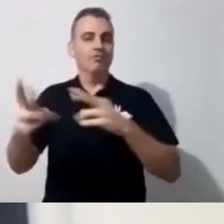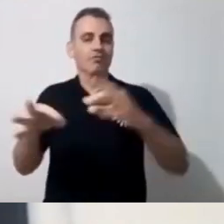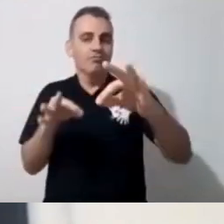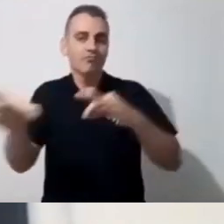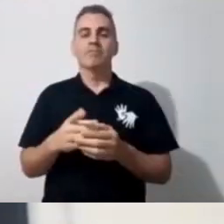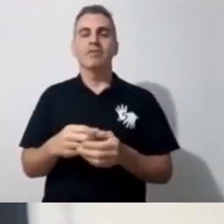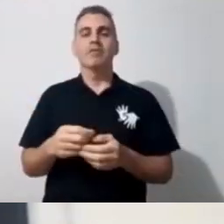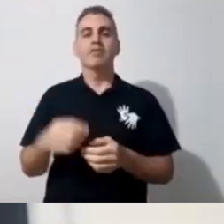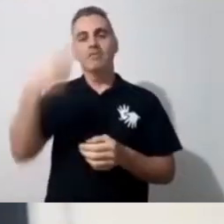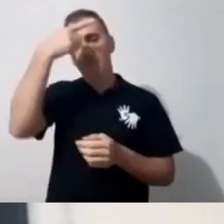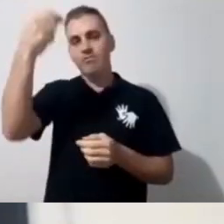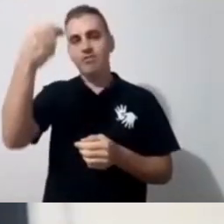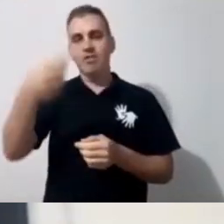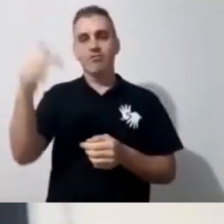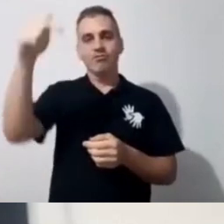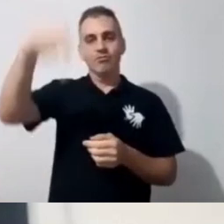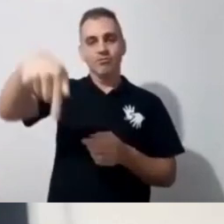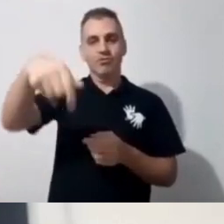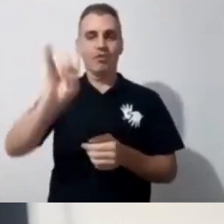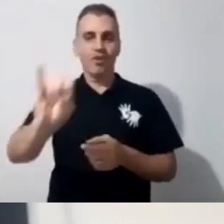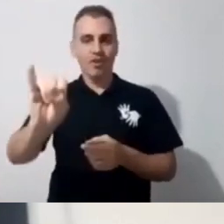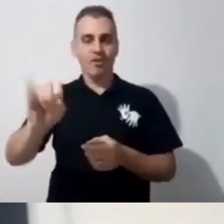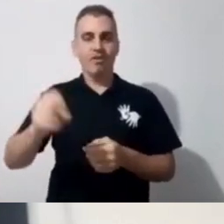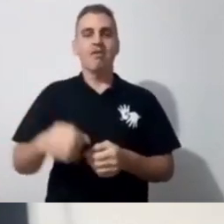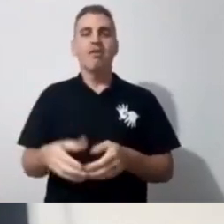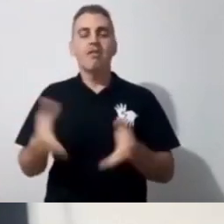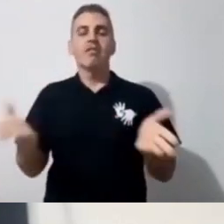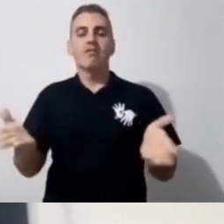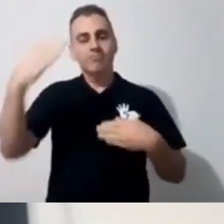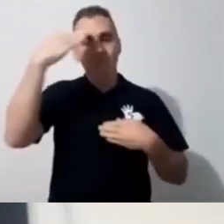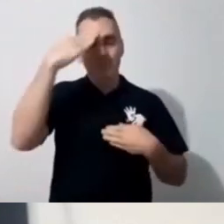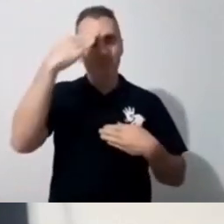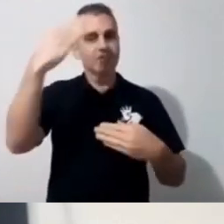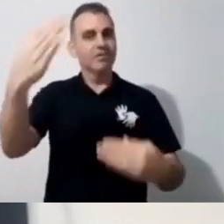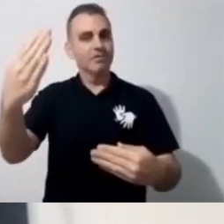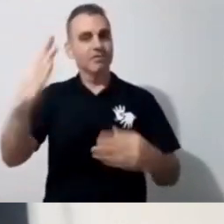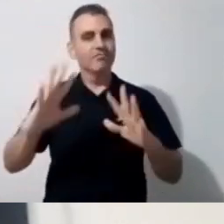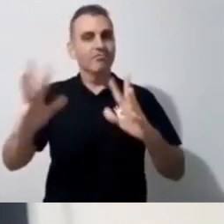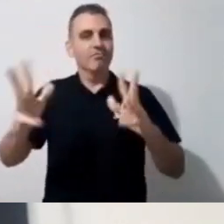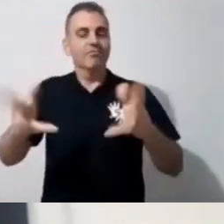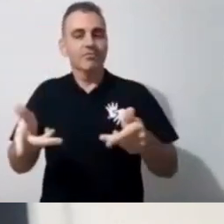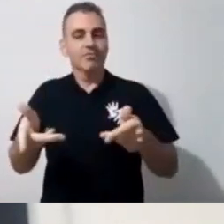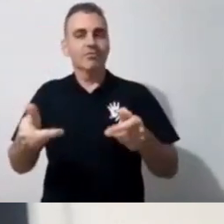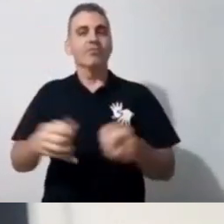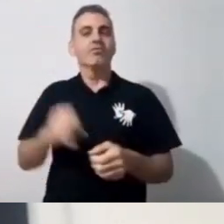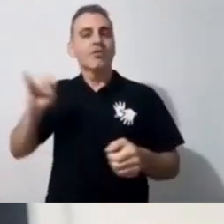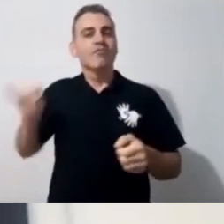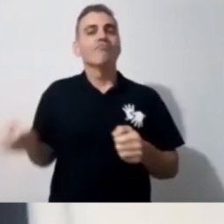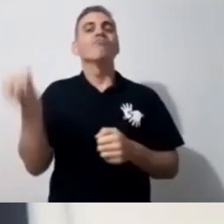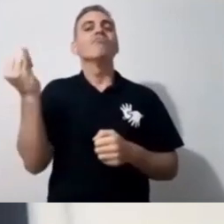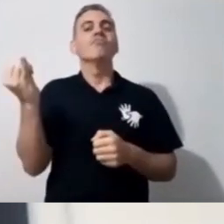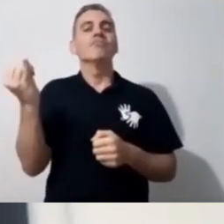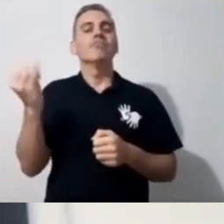em aprendizagem, então queremos agradecer hoje a oportunidade e a todos esses